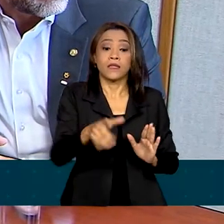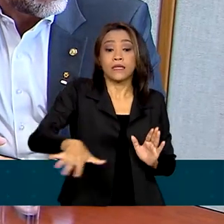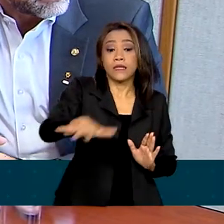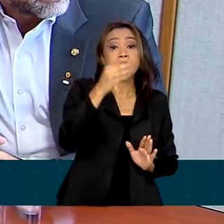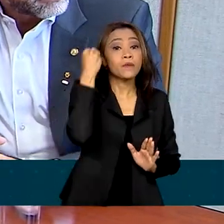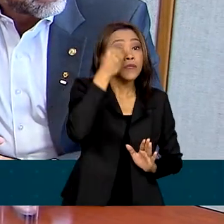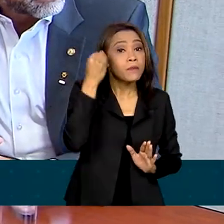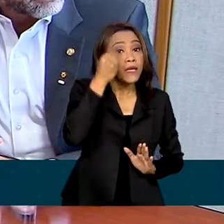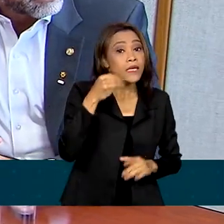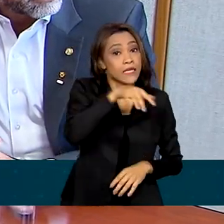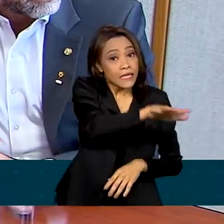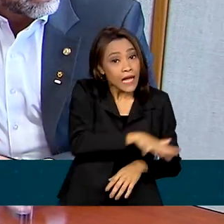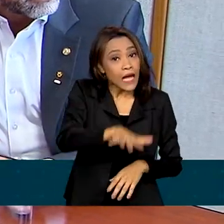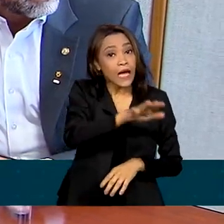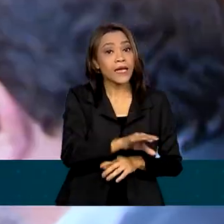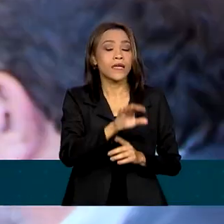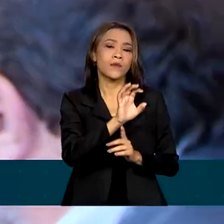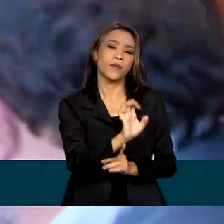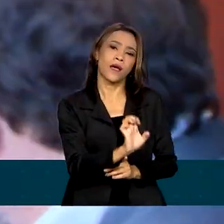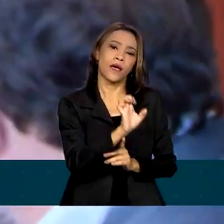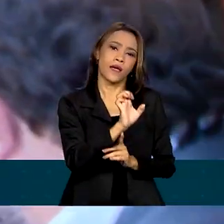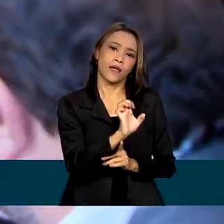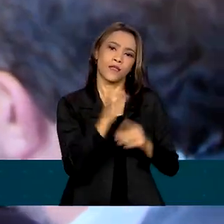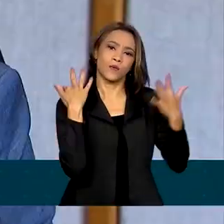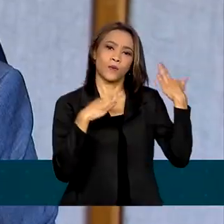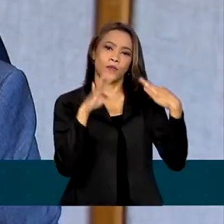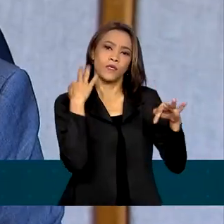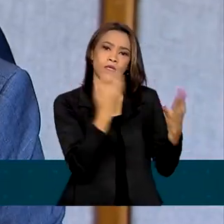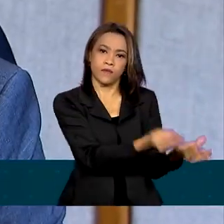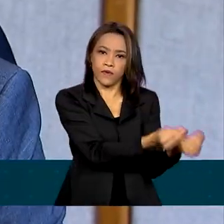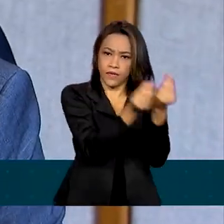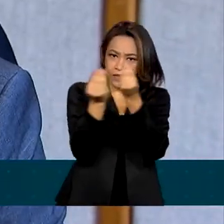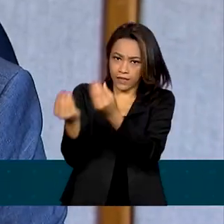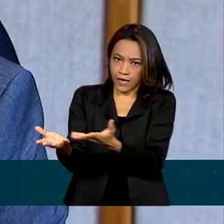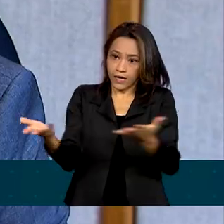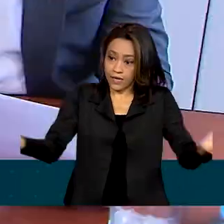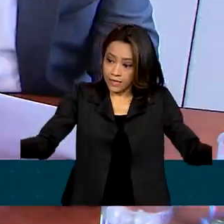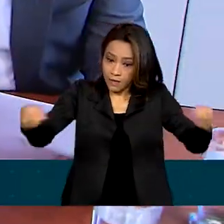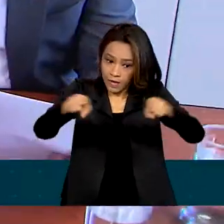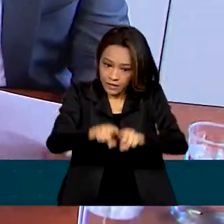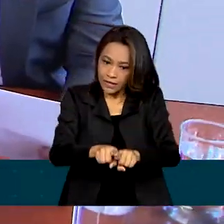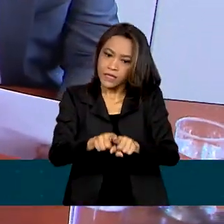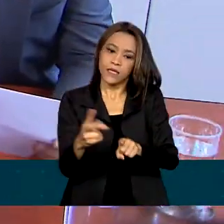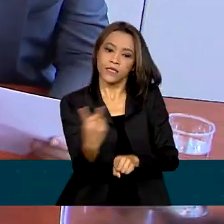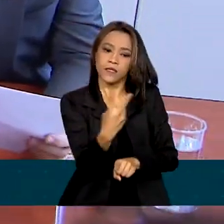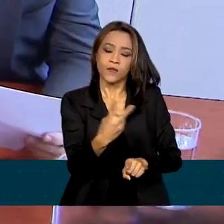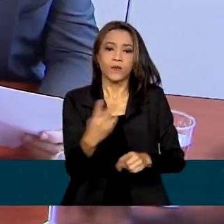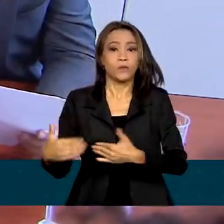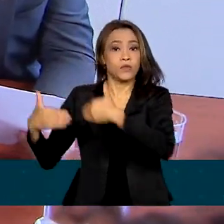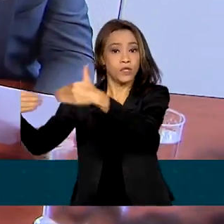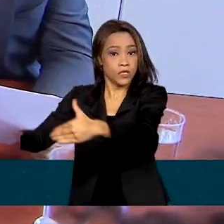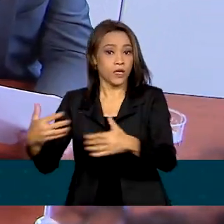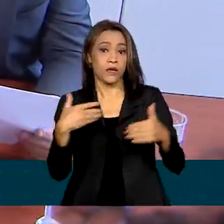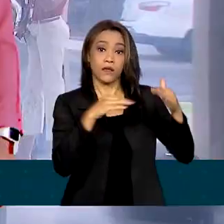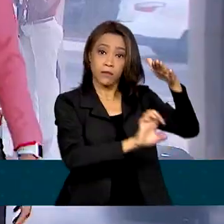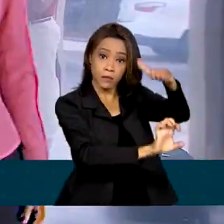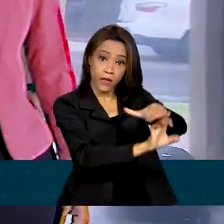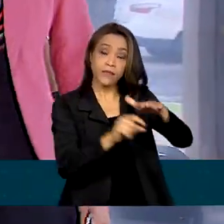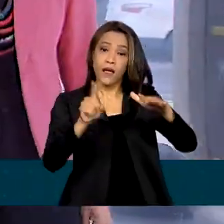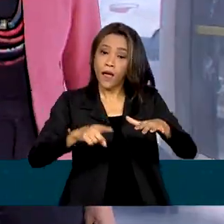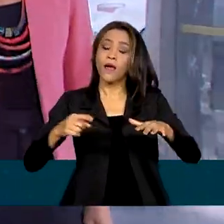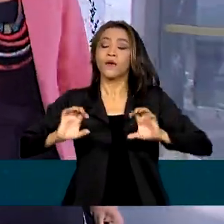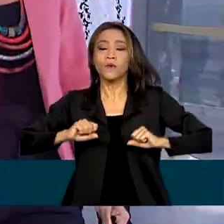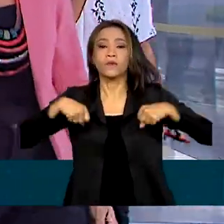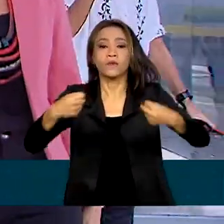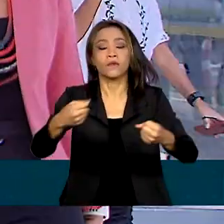-feira. A parceria entre o Ministério da Igualdade Racial e a Embratur faz parte dos esforços do governo federal de